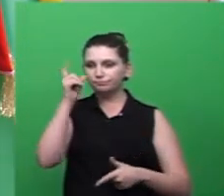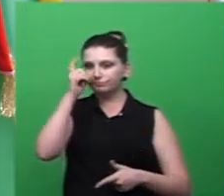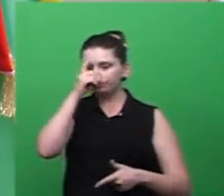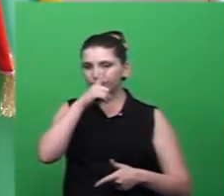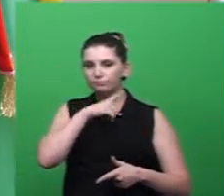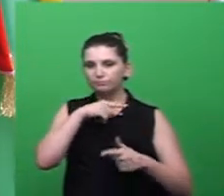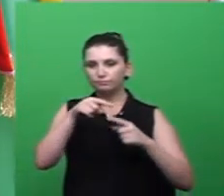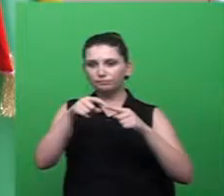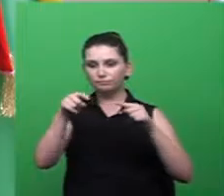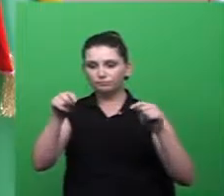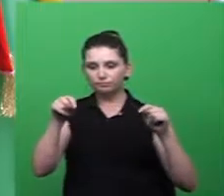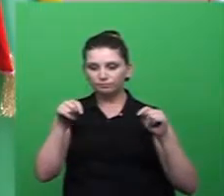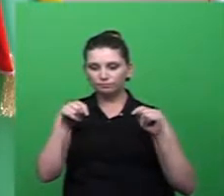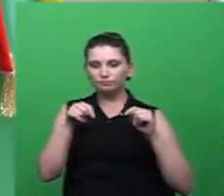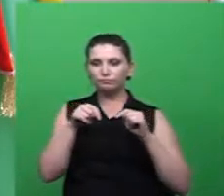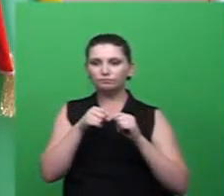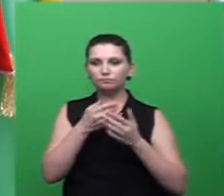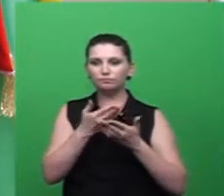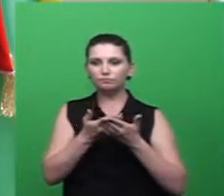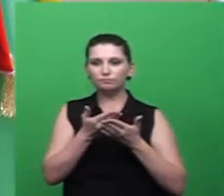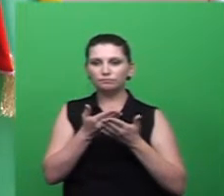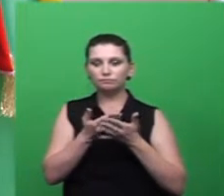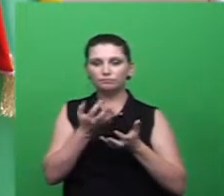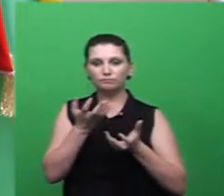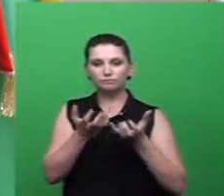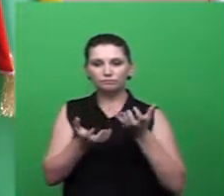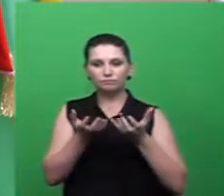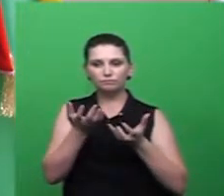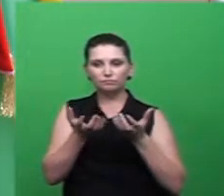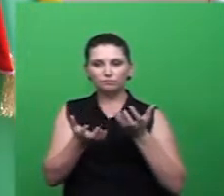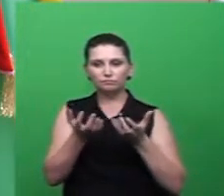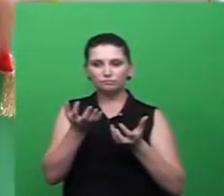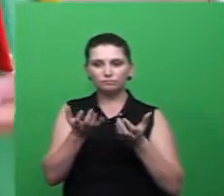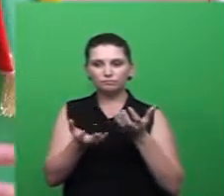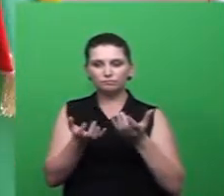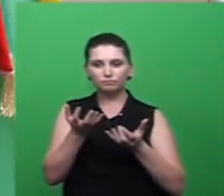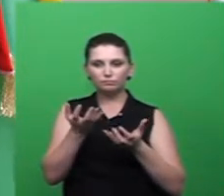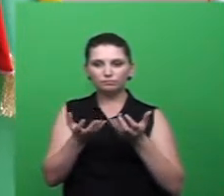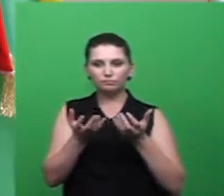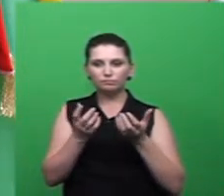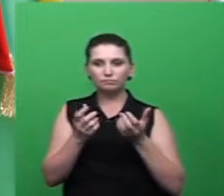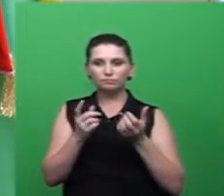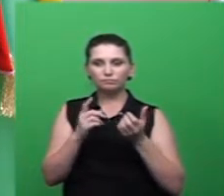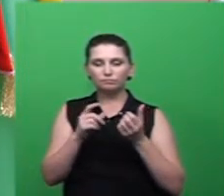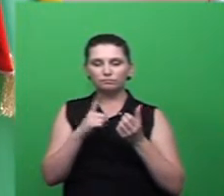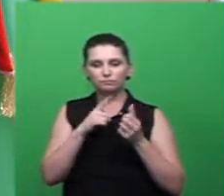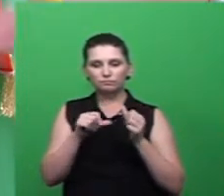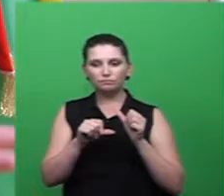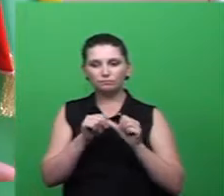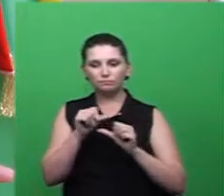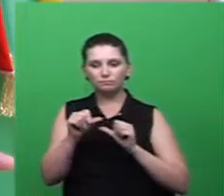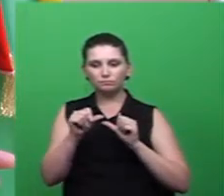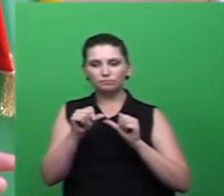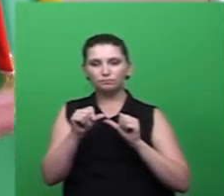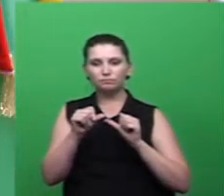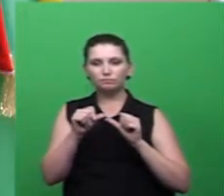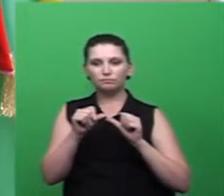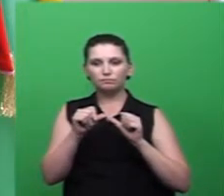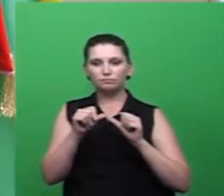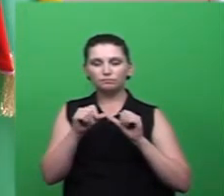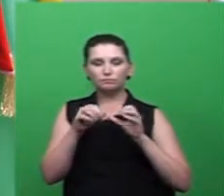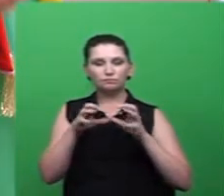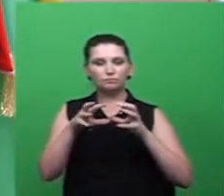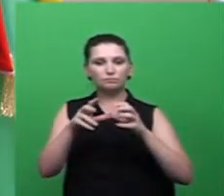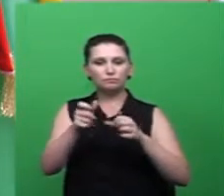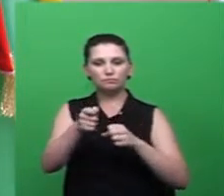sala que houve uma questão de incêndio, é isso, não é, vereador, não Ricardinho? E foi trocado a questão do forro, porta, foi feito